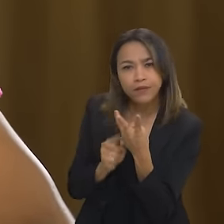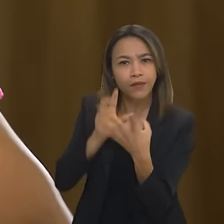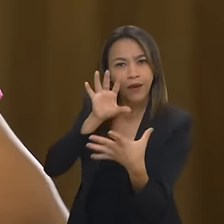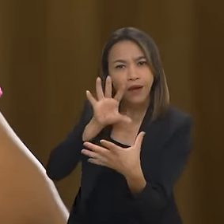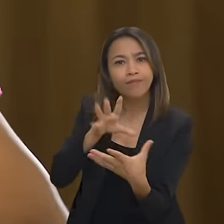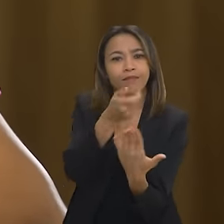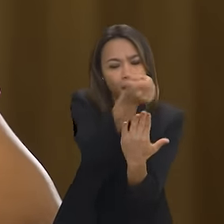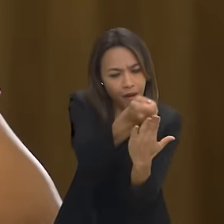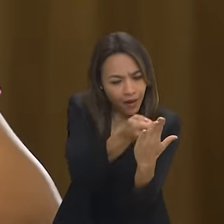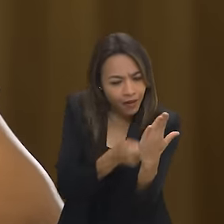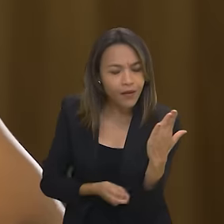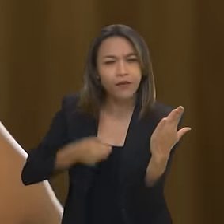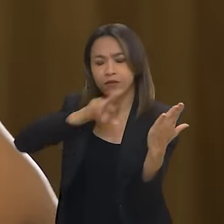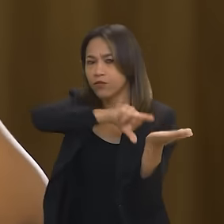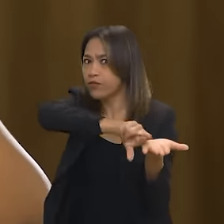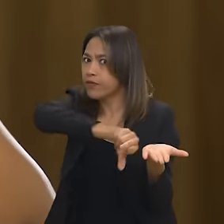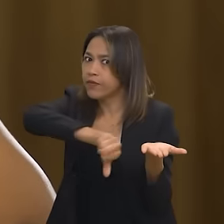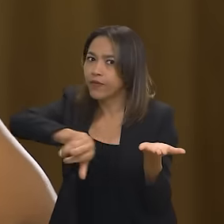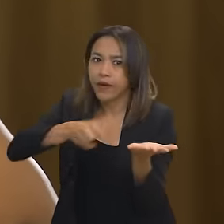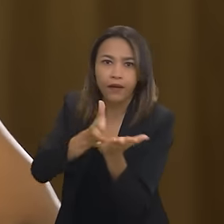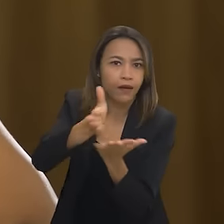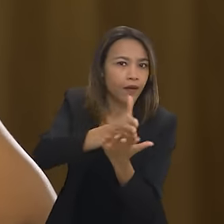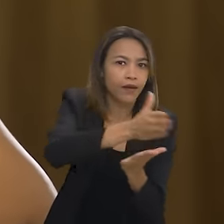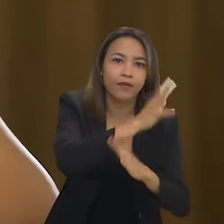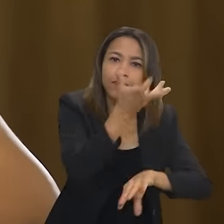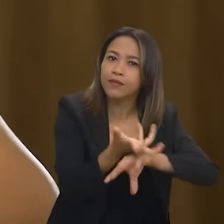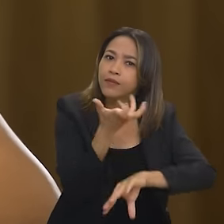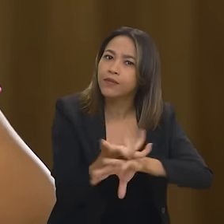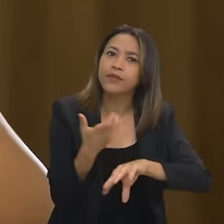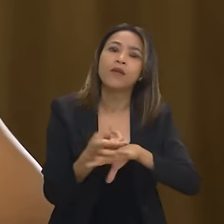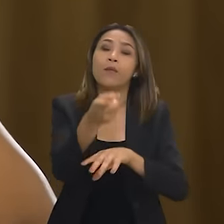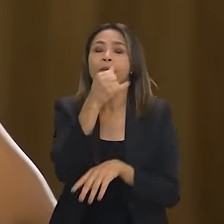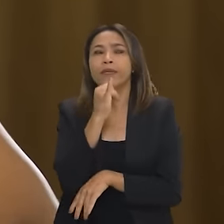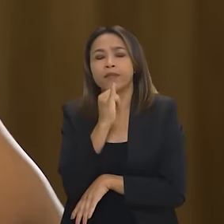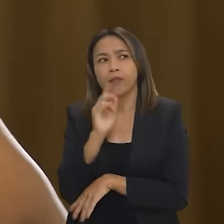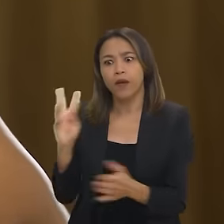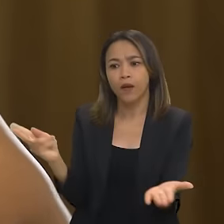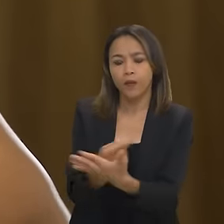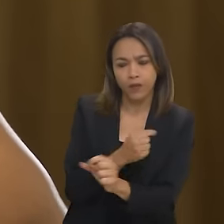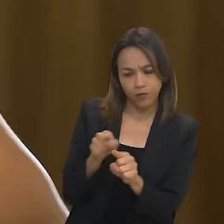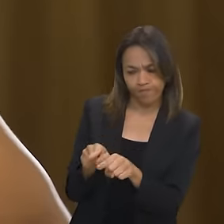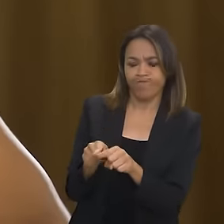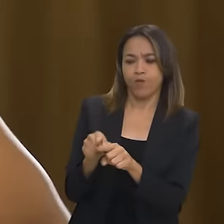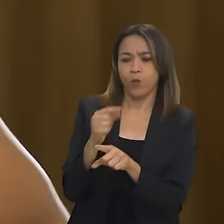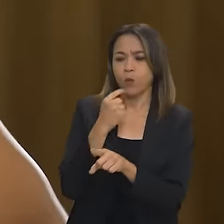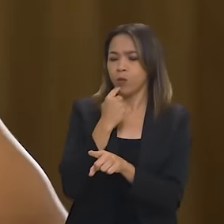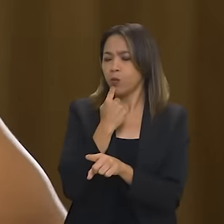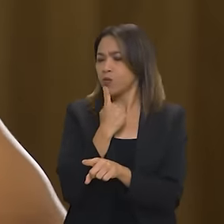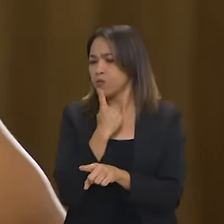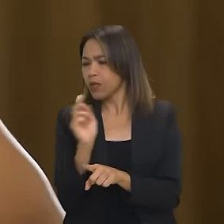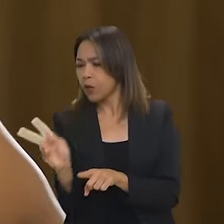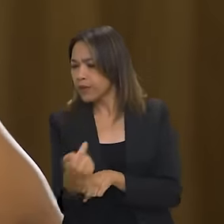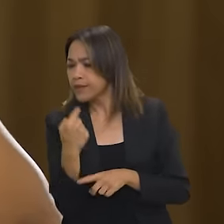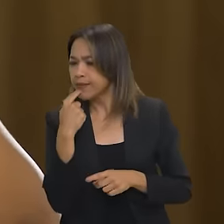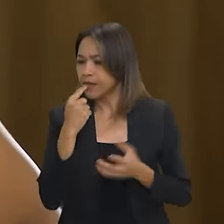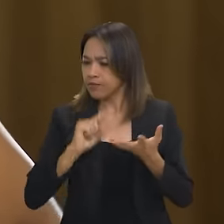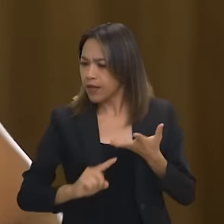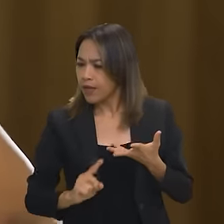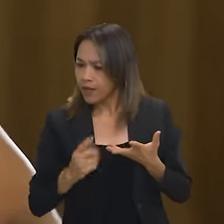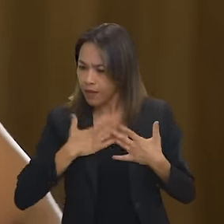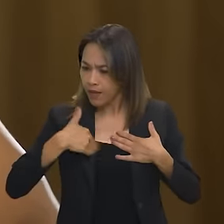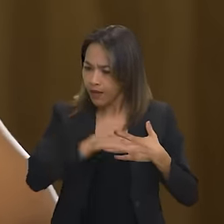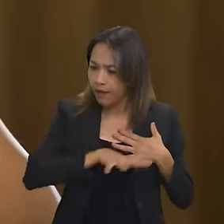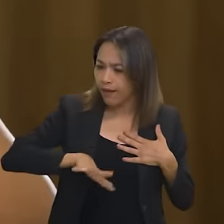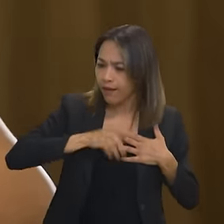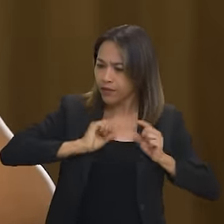conhecimento das diversas disciplinas na aplicação de um estudo de caso, por exemplo. Então, saber o que está acontecendo em relação